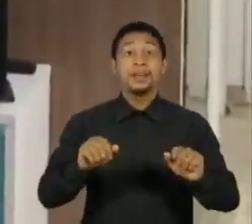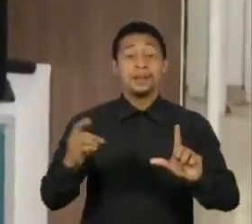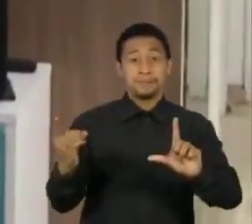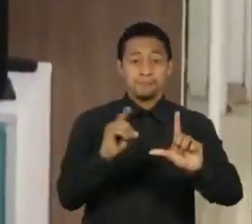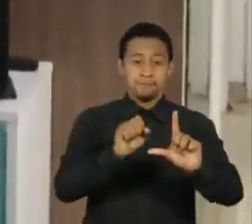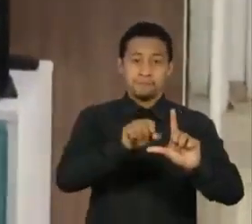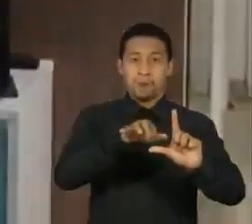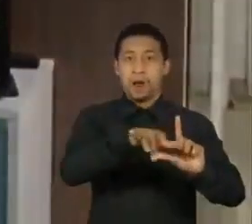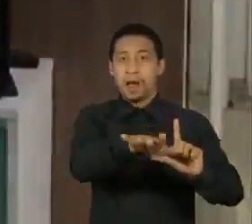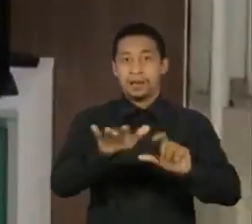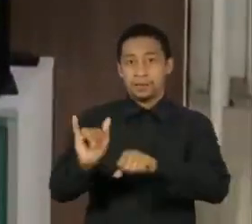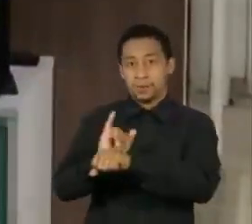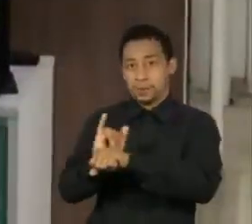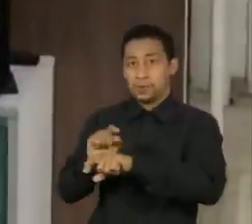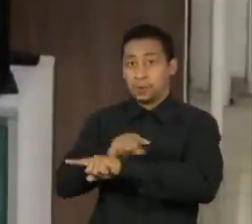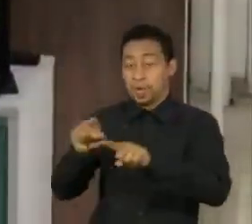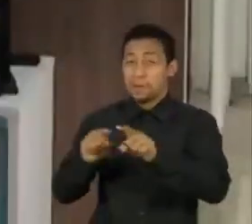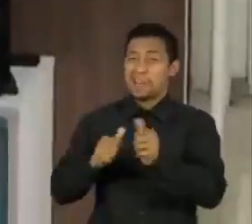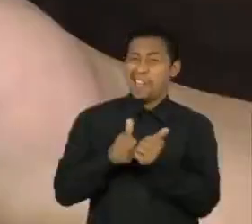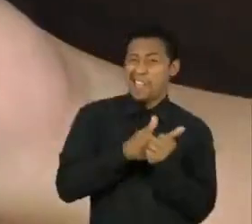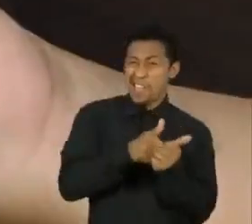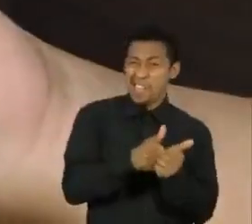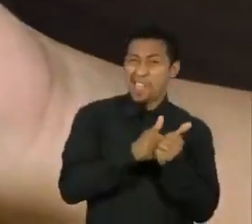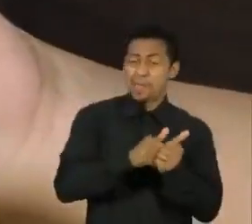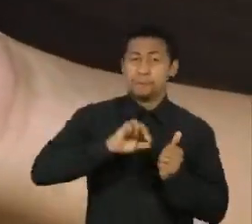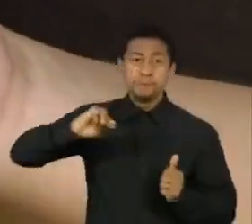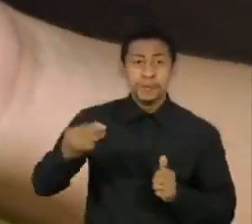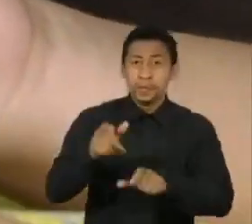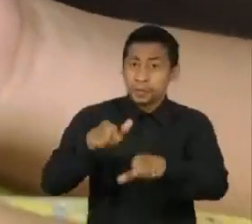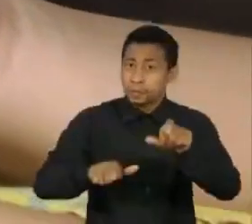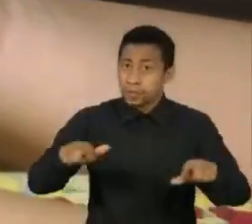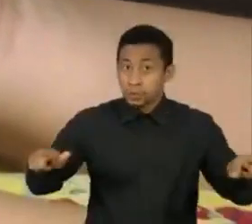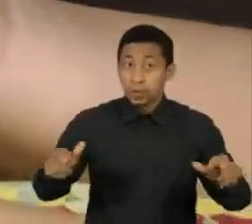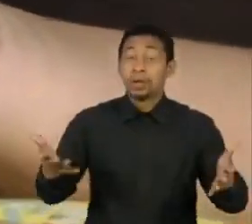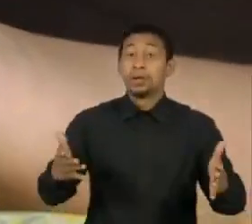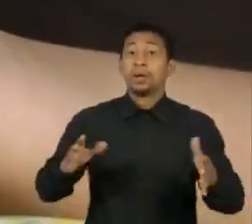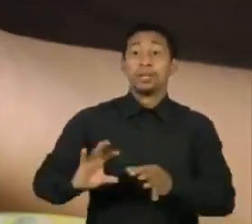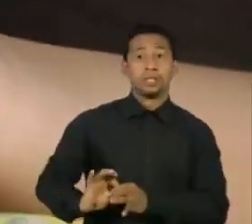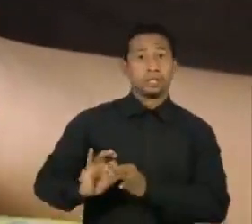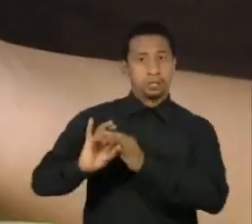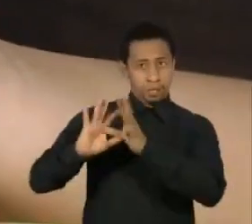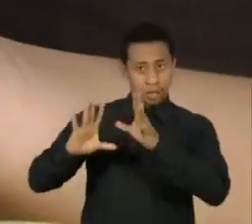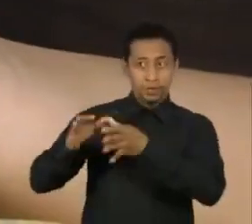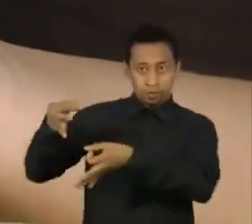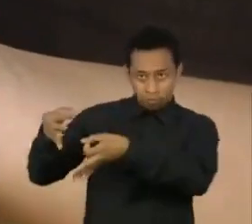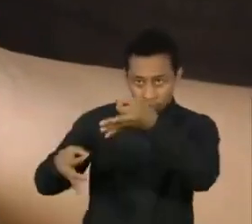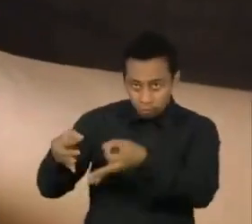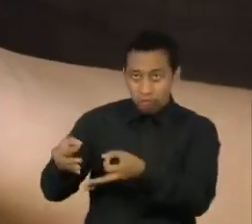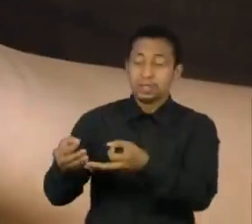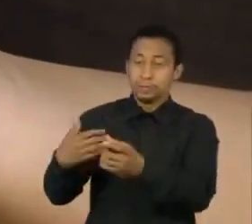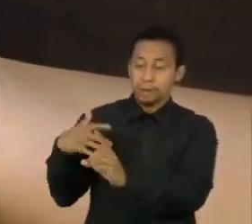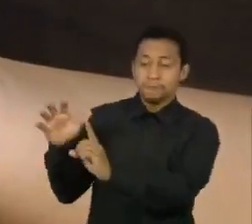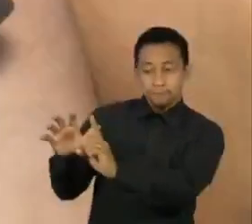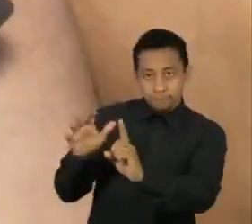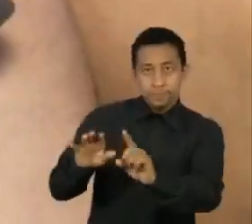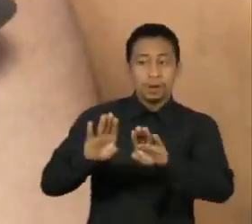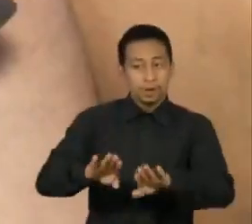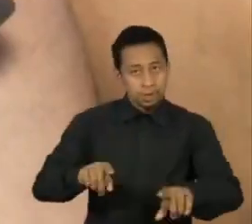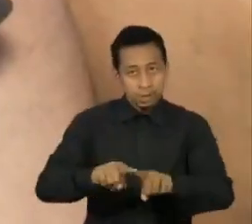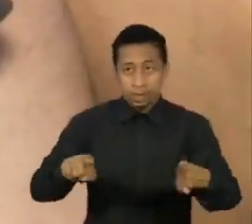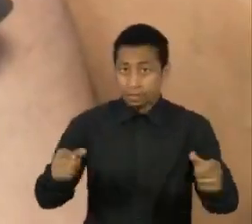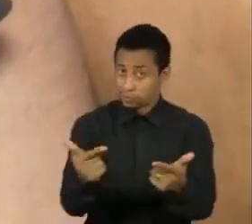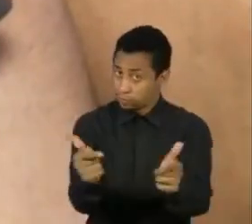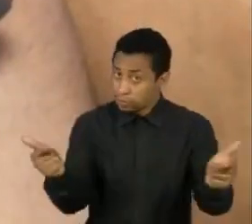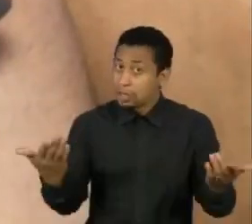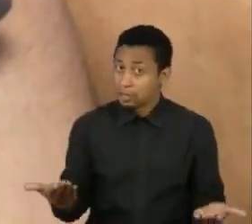youtubers, seguidos por milhares de pessoas, têm autorização judicial para fazer esse trabalho infantil artístico, o que